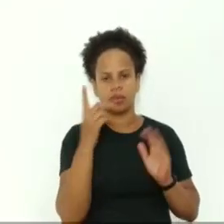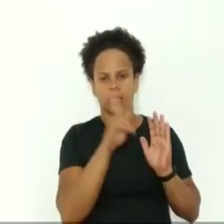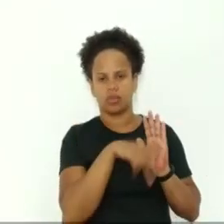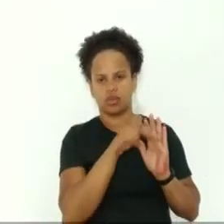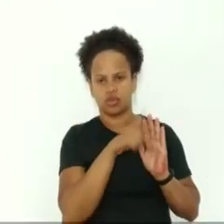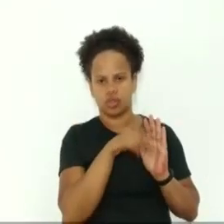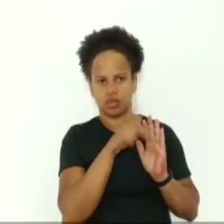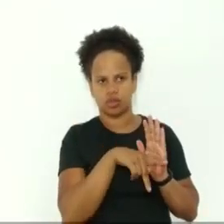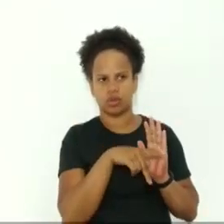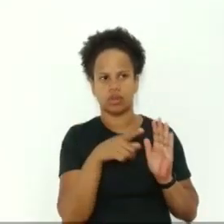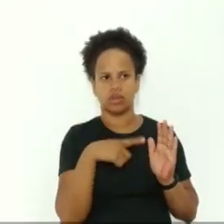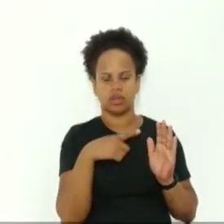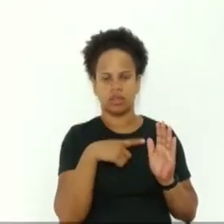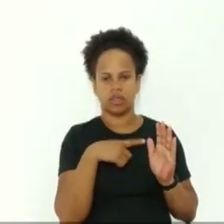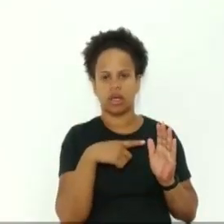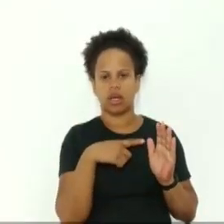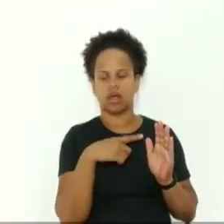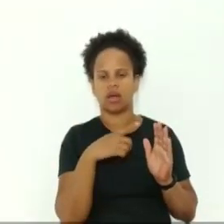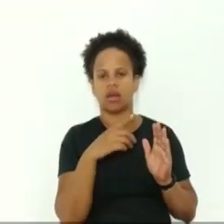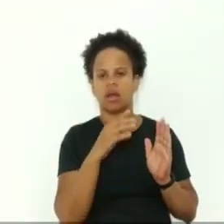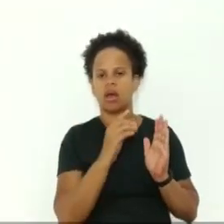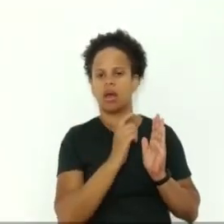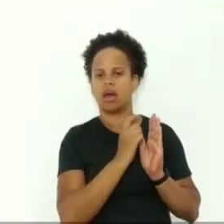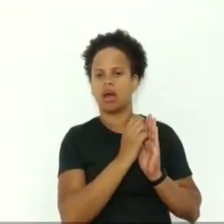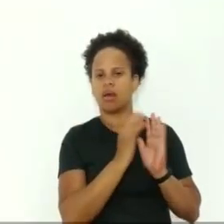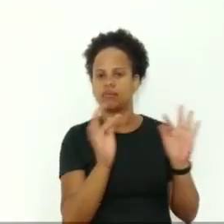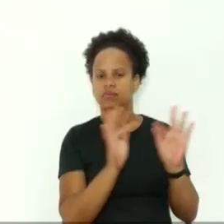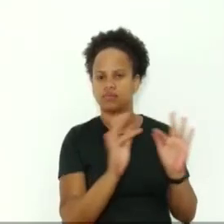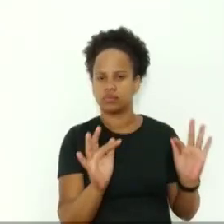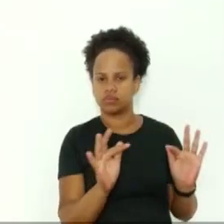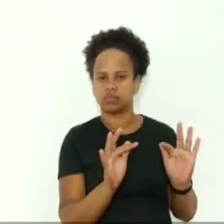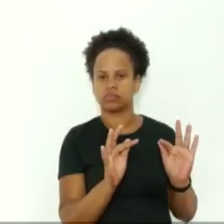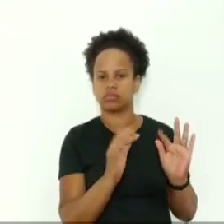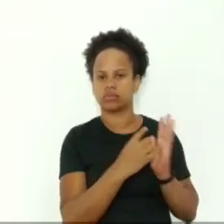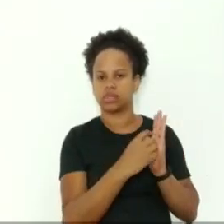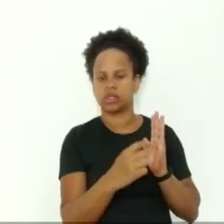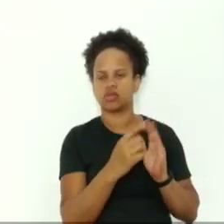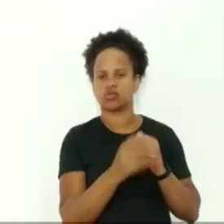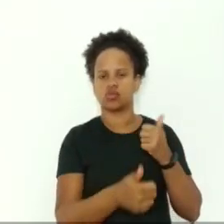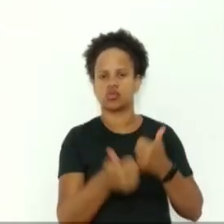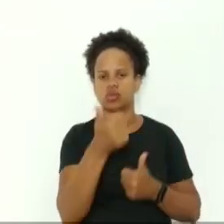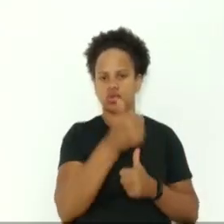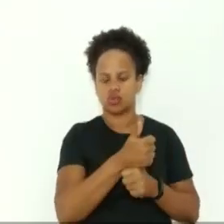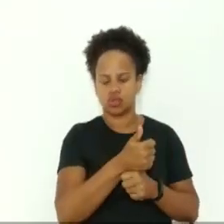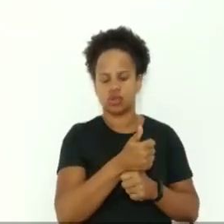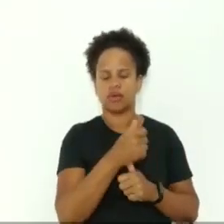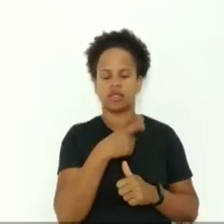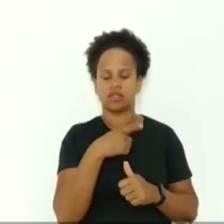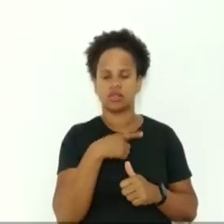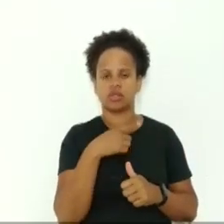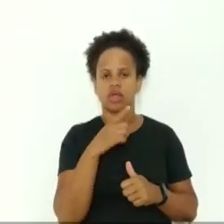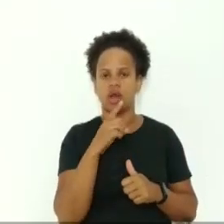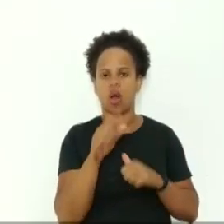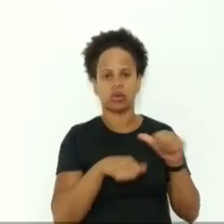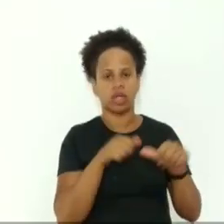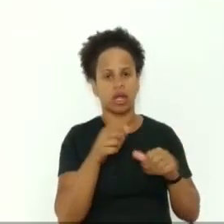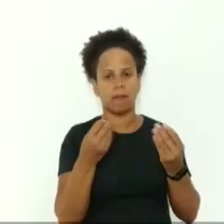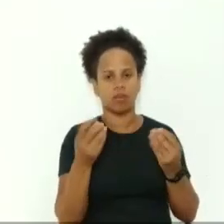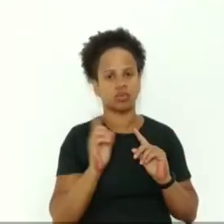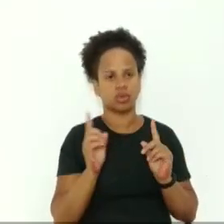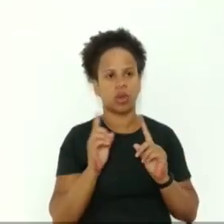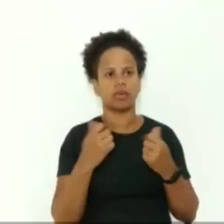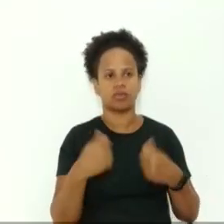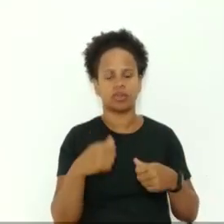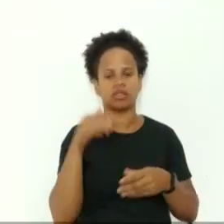há uma mensagem substitutiva. Não altera em muitos, foi só uma pequena correção que eles disseram, só que a gente precisa votar também a